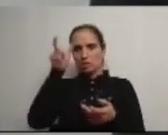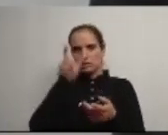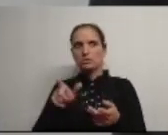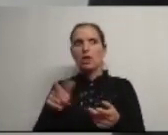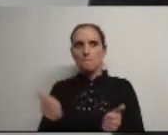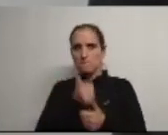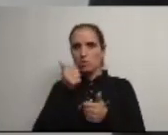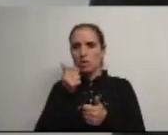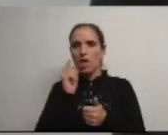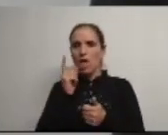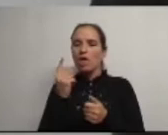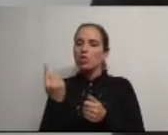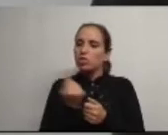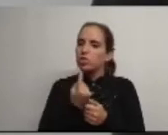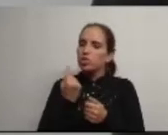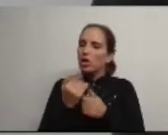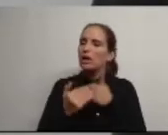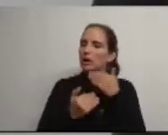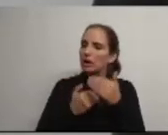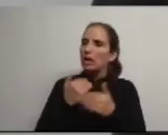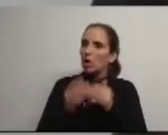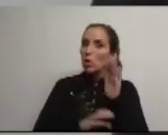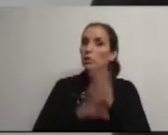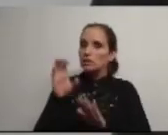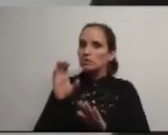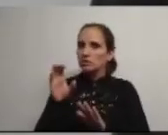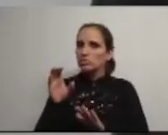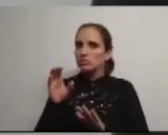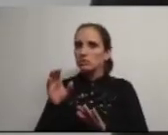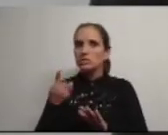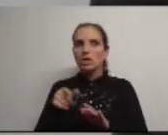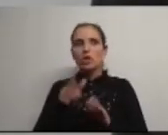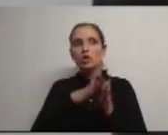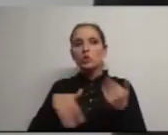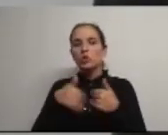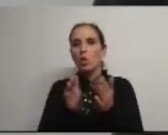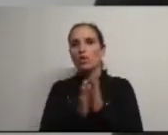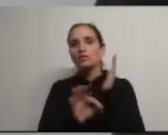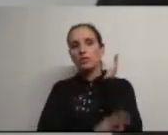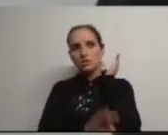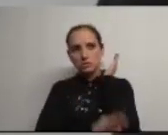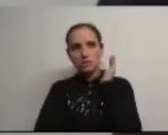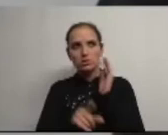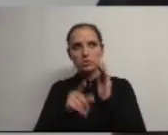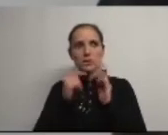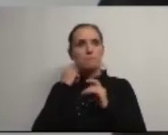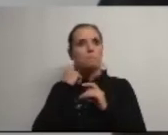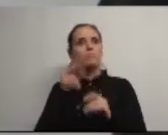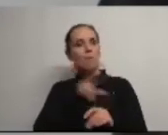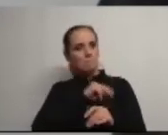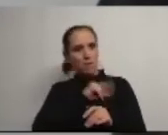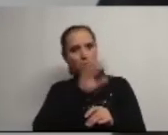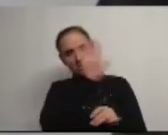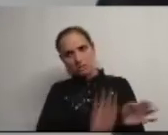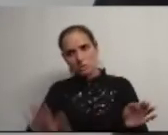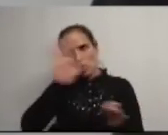melhoria ainda que lenta das condições de celebridade em todas as freguesias os prémios ganhos a nível nacional